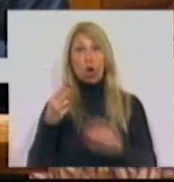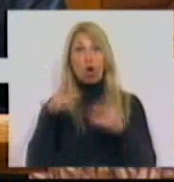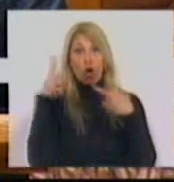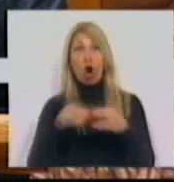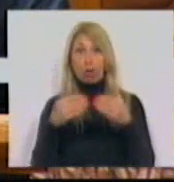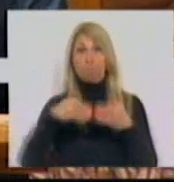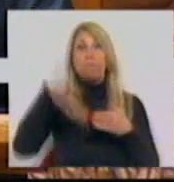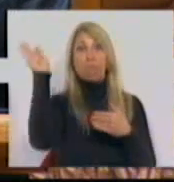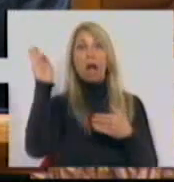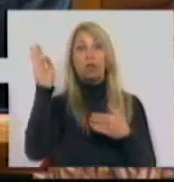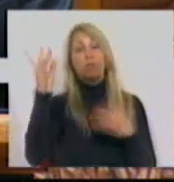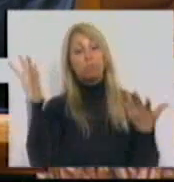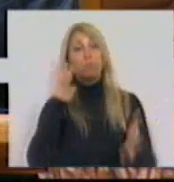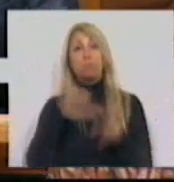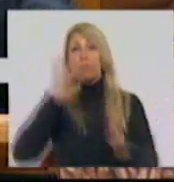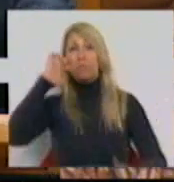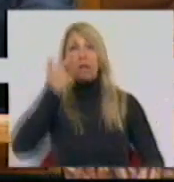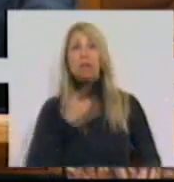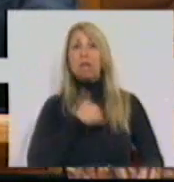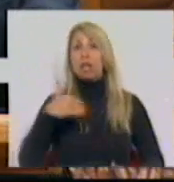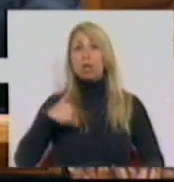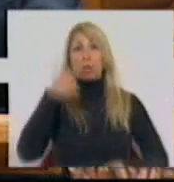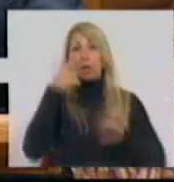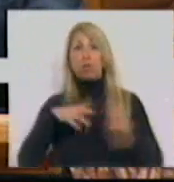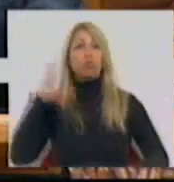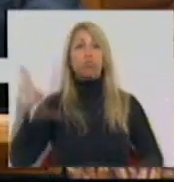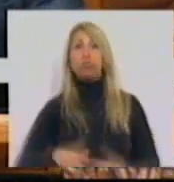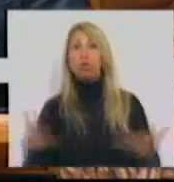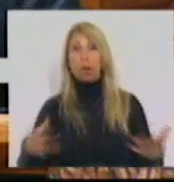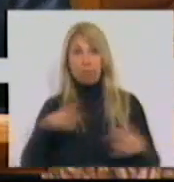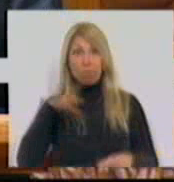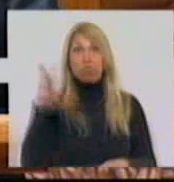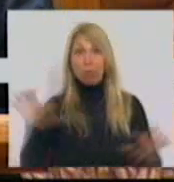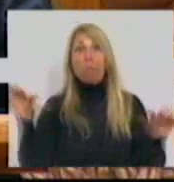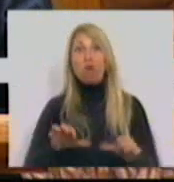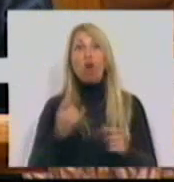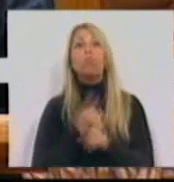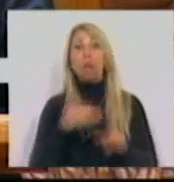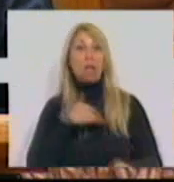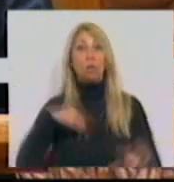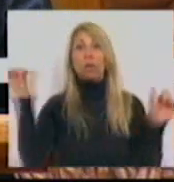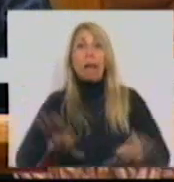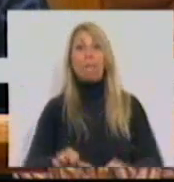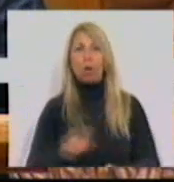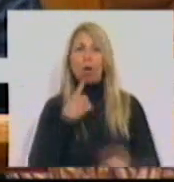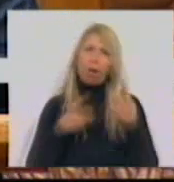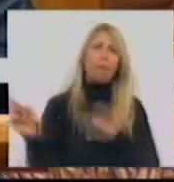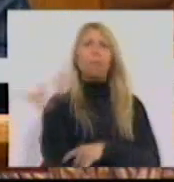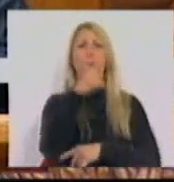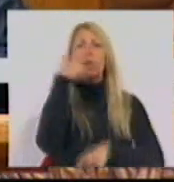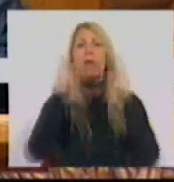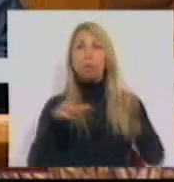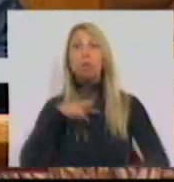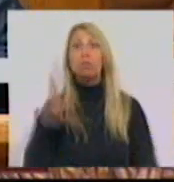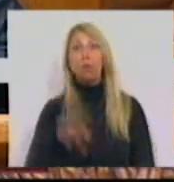consequências na saúde dos portugueses. Portugal está pior, porque também a saúde está pior. Perguntem aos portugueses que